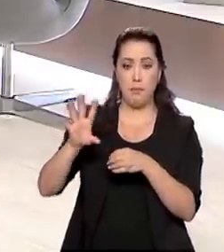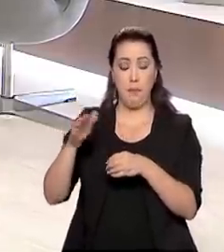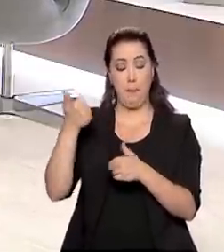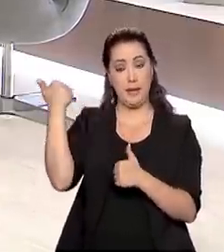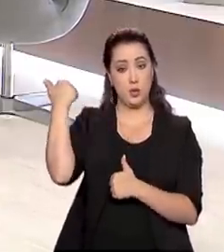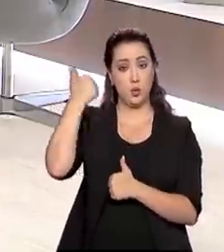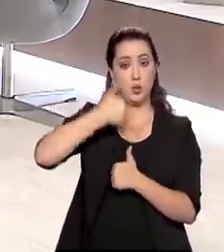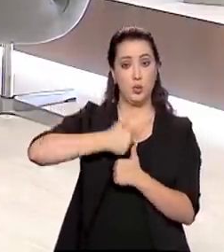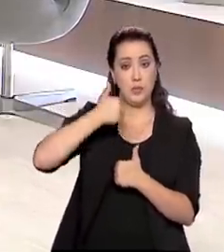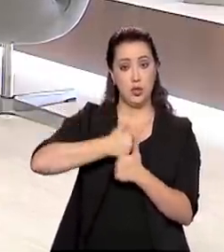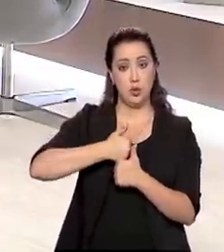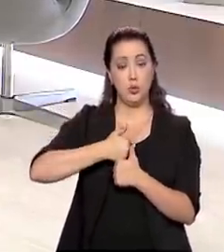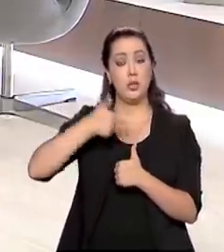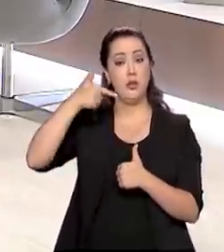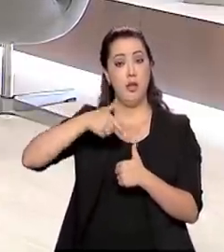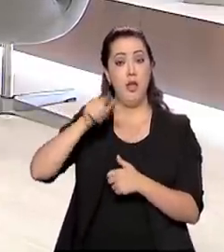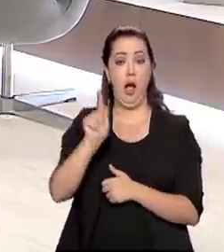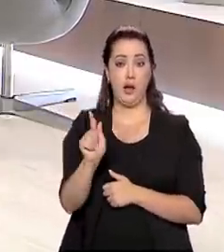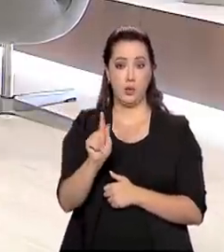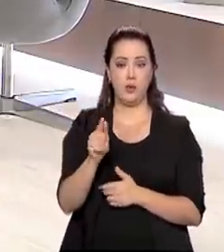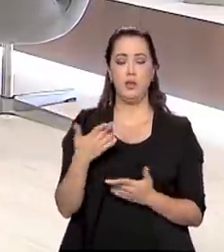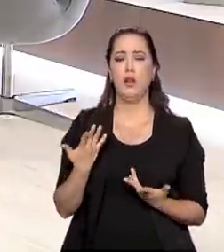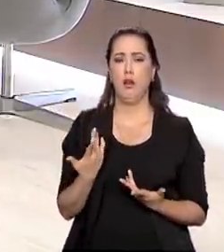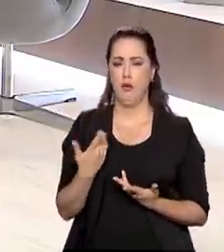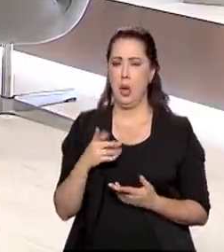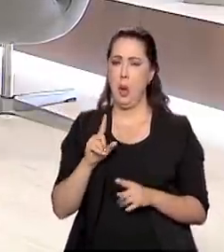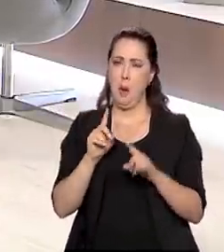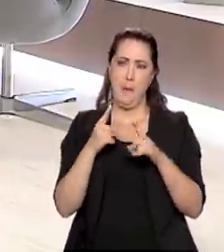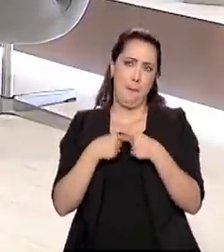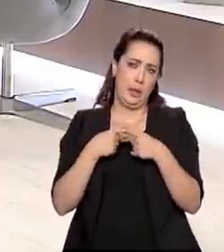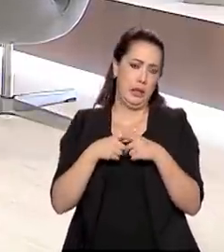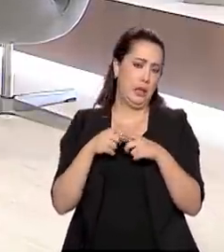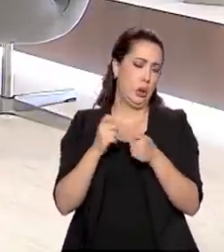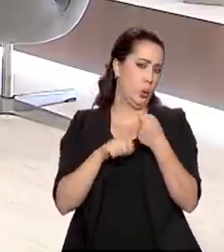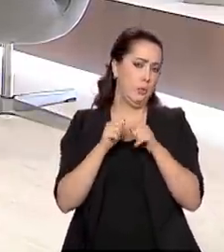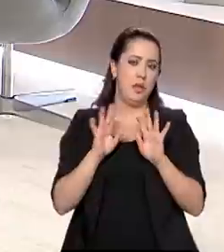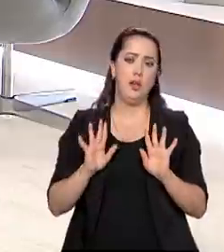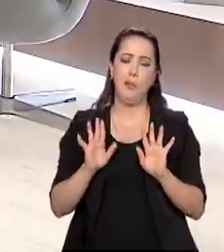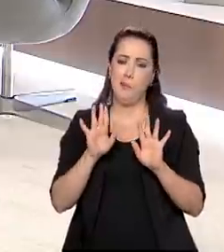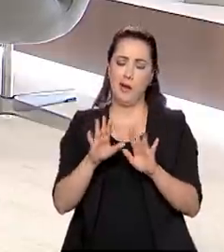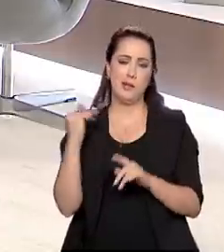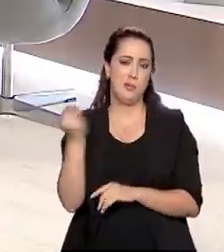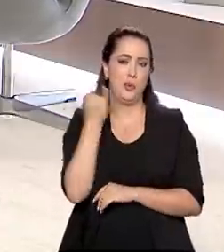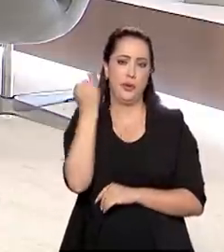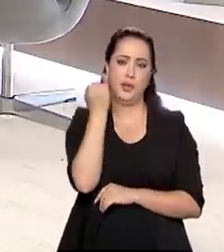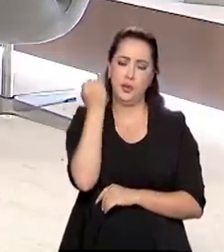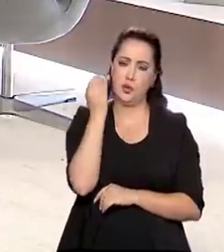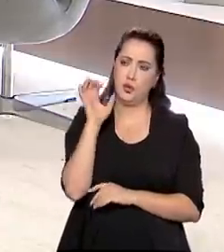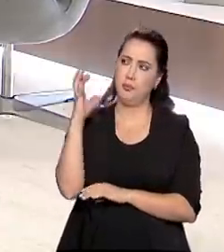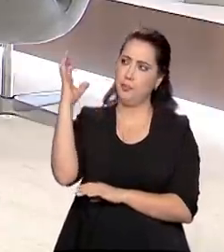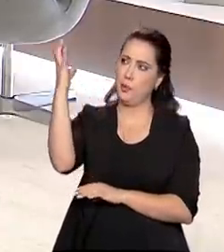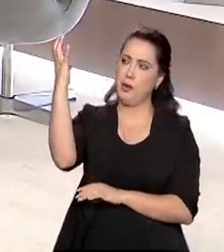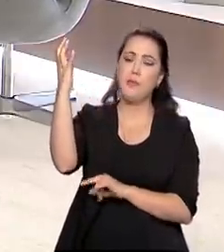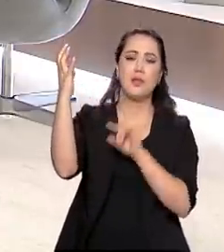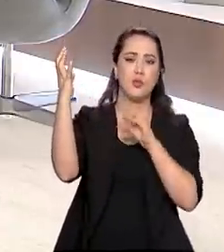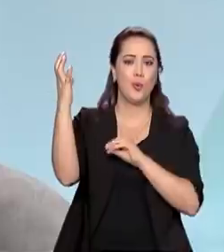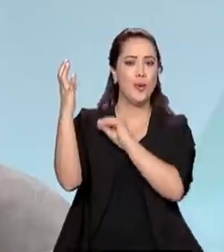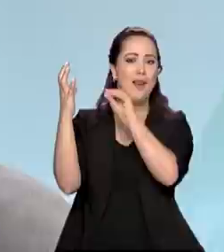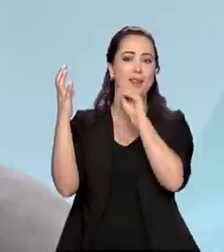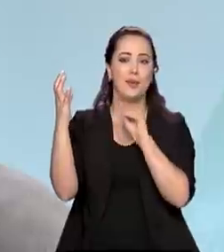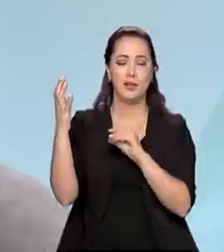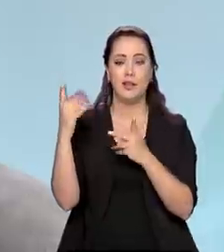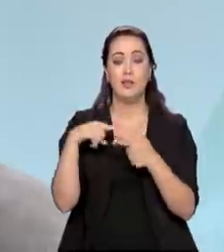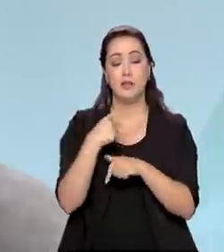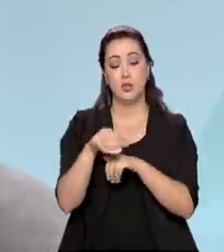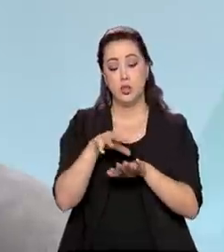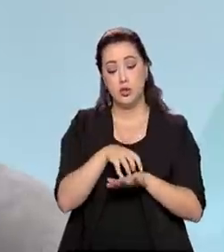O motivo era econômico na época, mas teve um impacto ambiental enorme. A gente transformar a nossa matriz de transporte